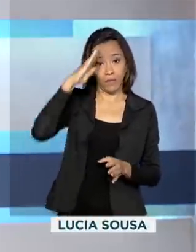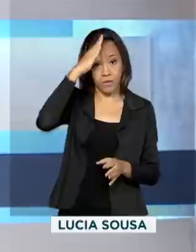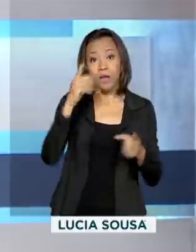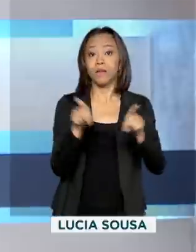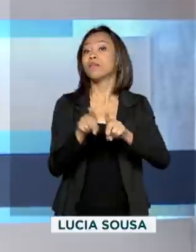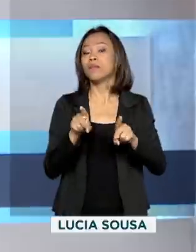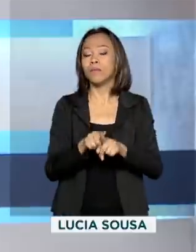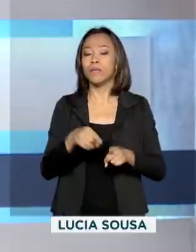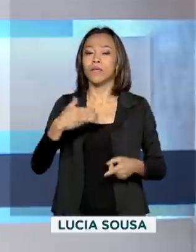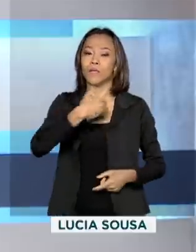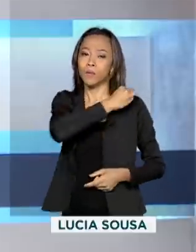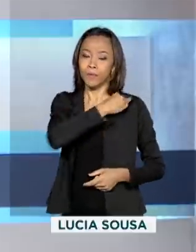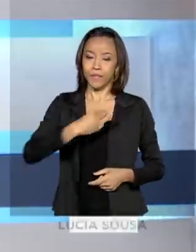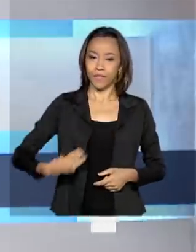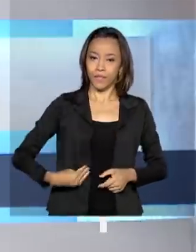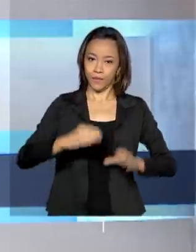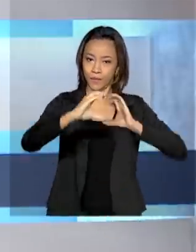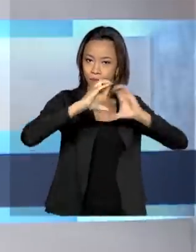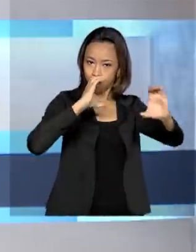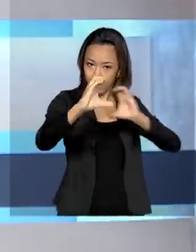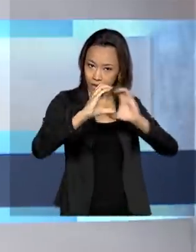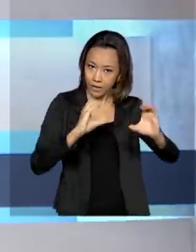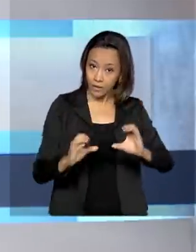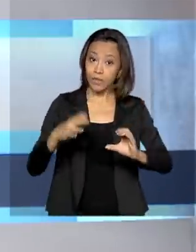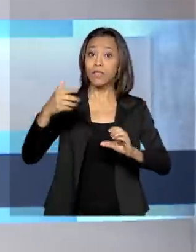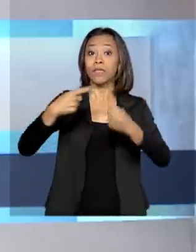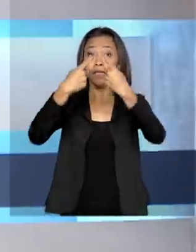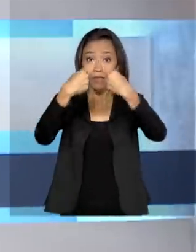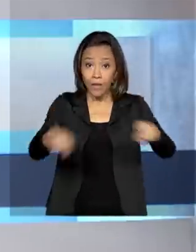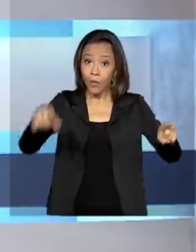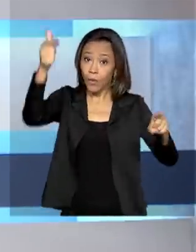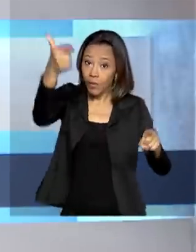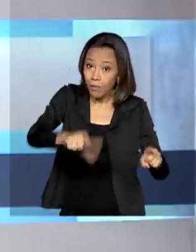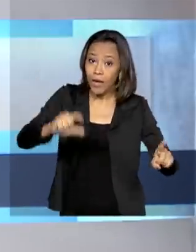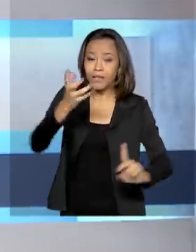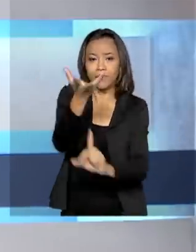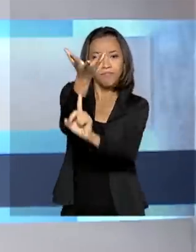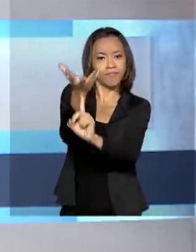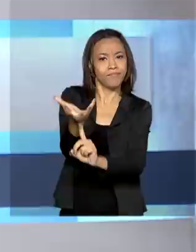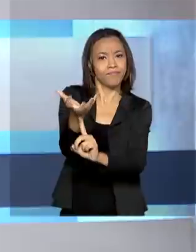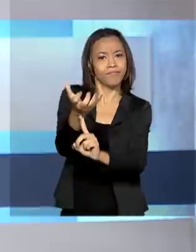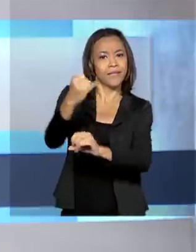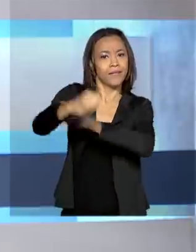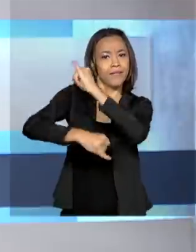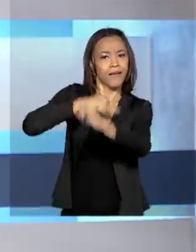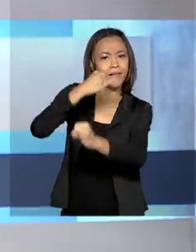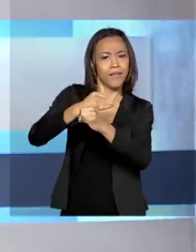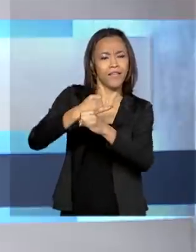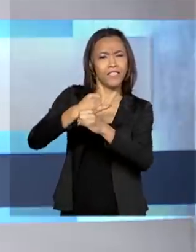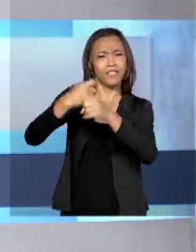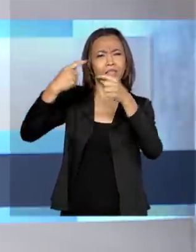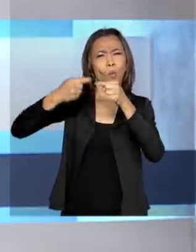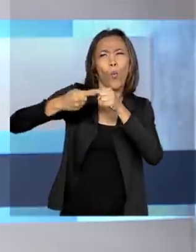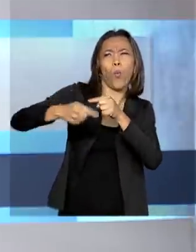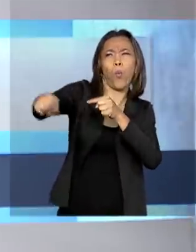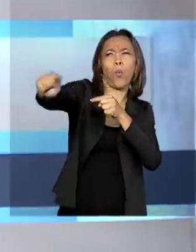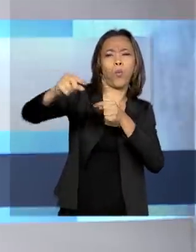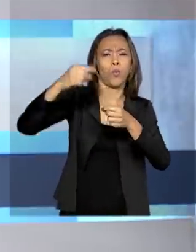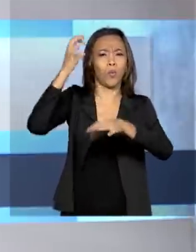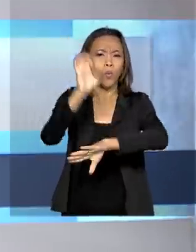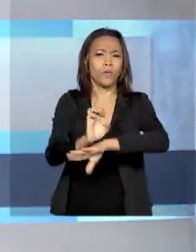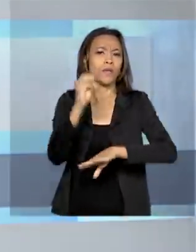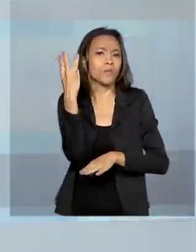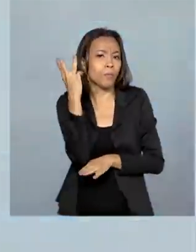das Comunicações, Fábio Faria, inauguram mais um ponto de internet ilimitada em áreas remotas do Maranhão. A